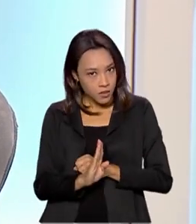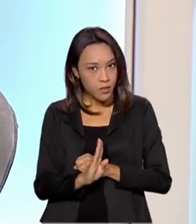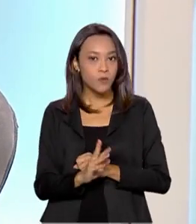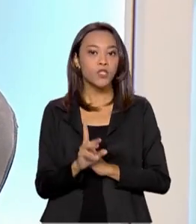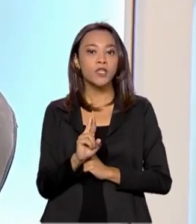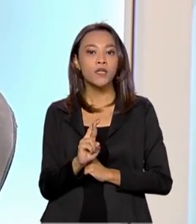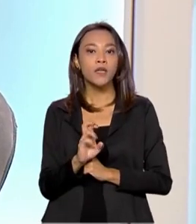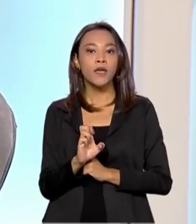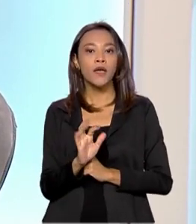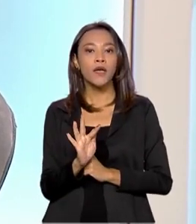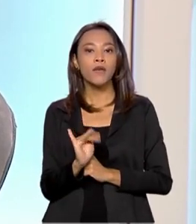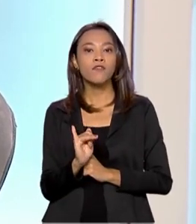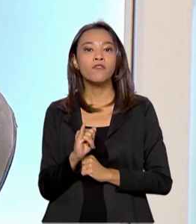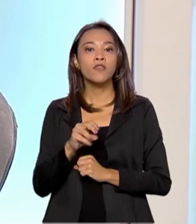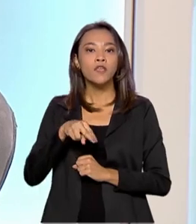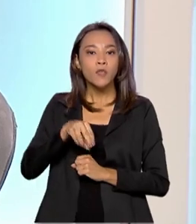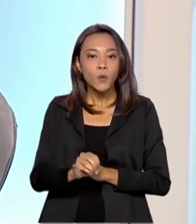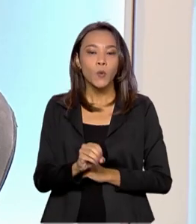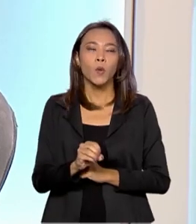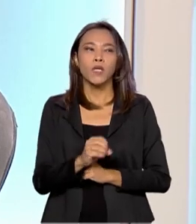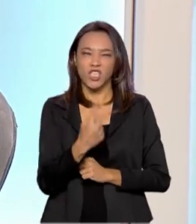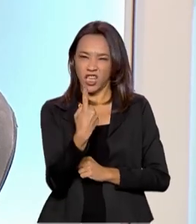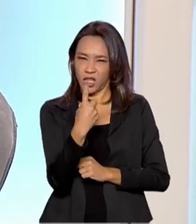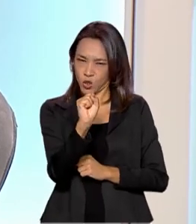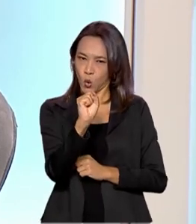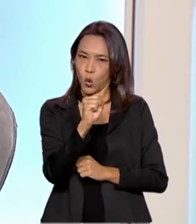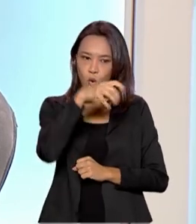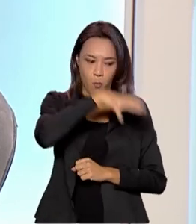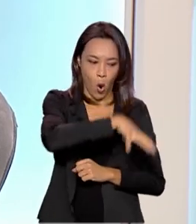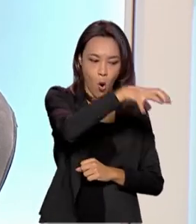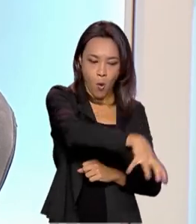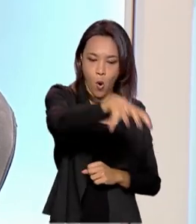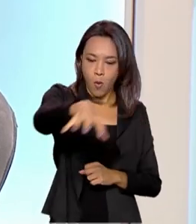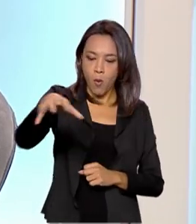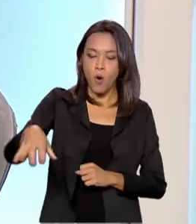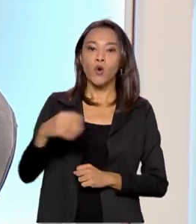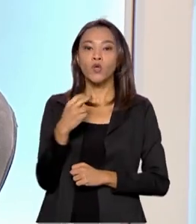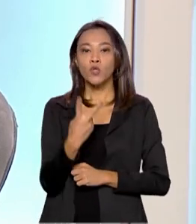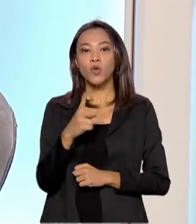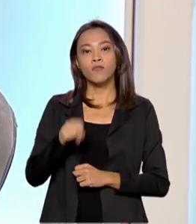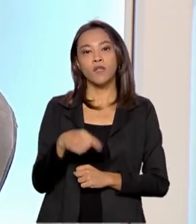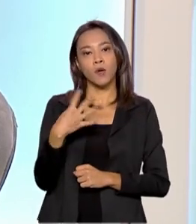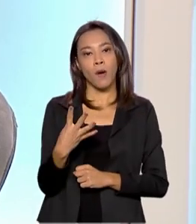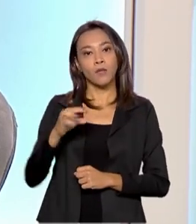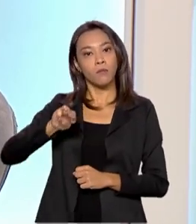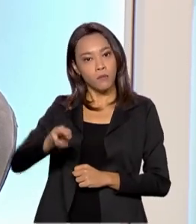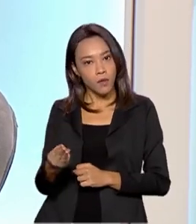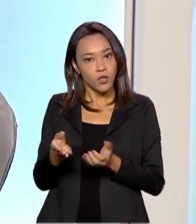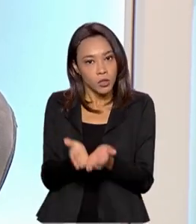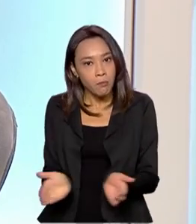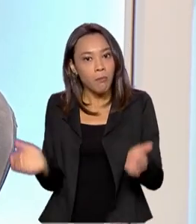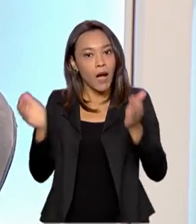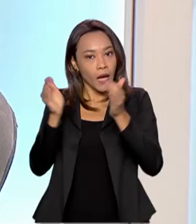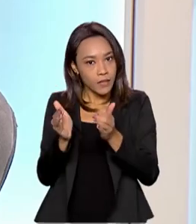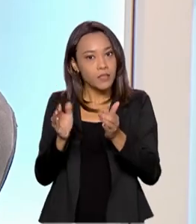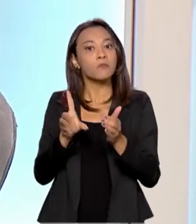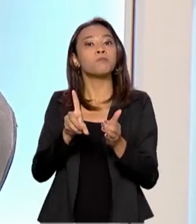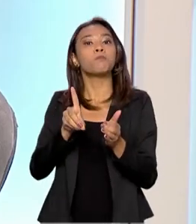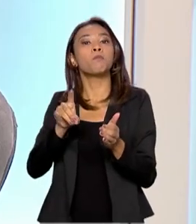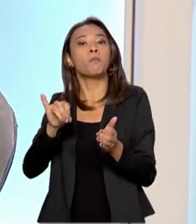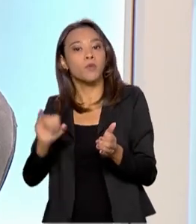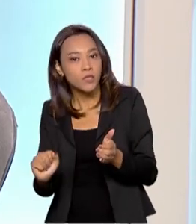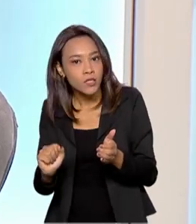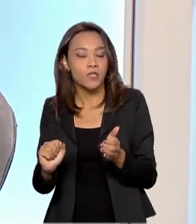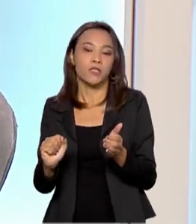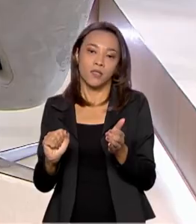via? O Brasil tinha 18 refinarias, 2,4 milhões de barris por dia de capacidade de